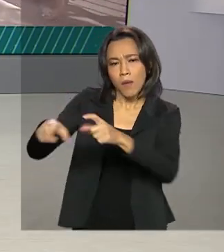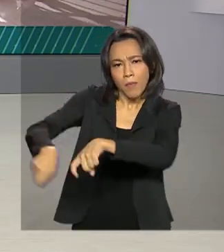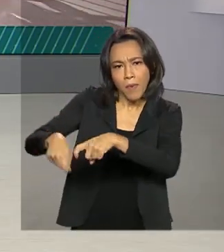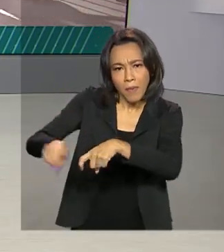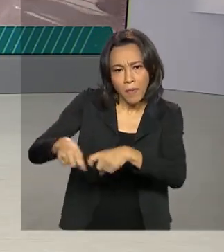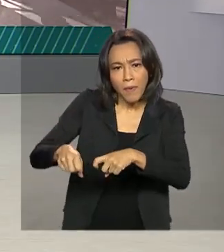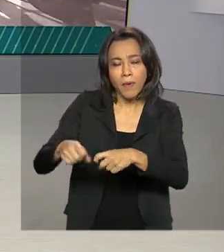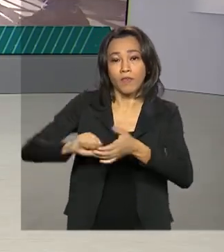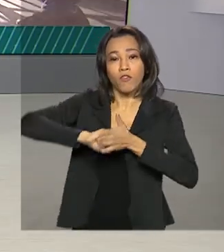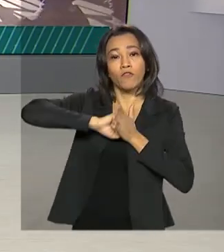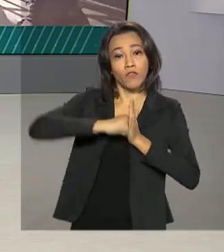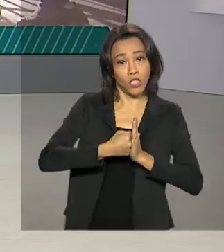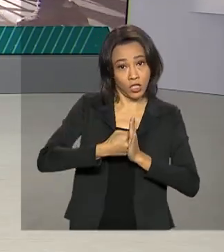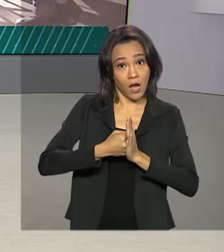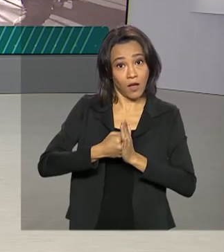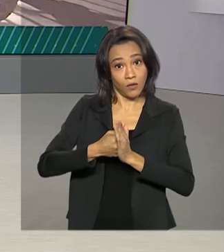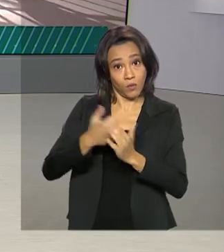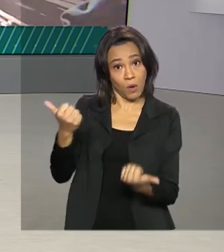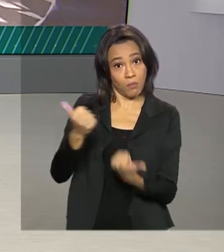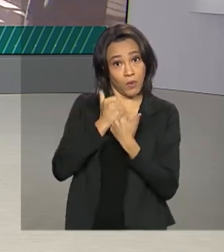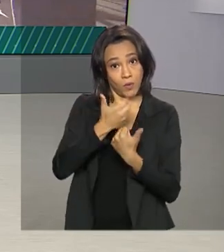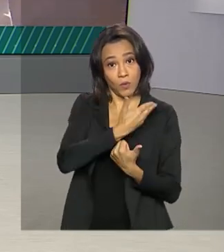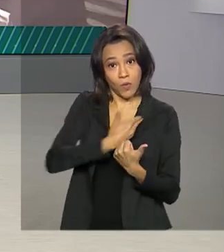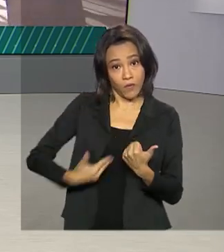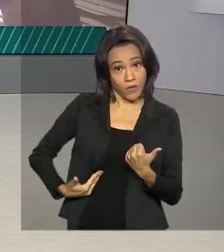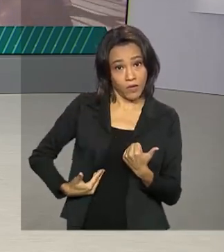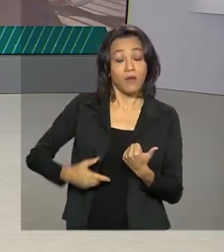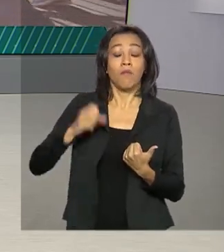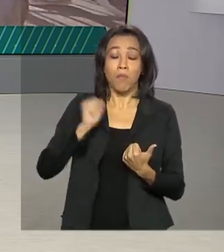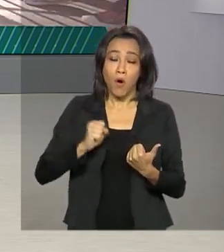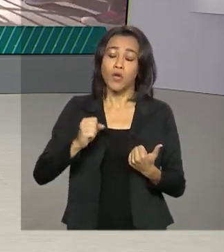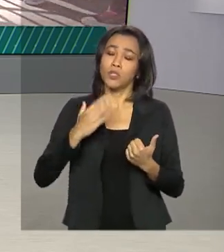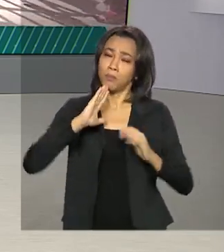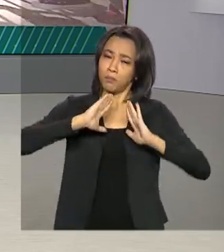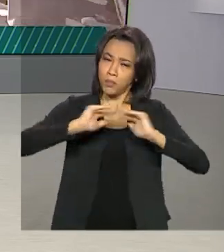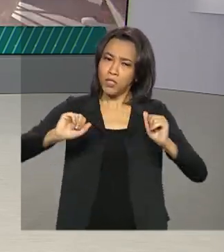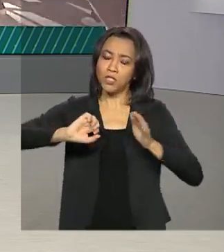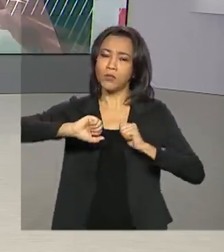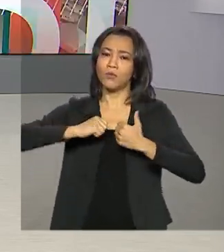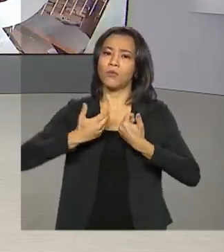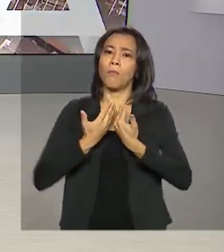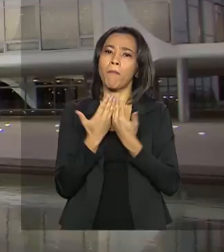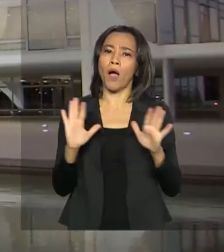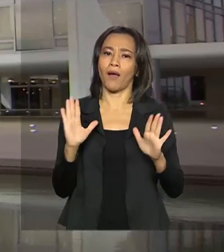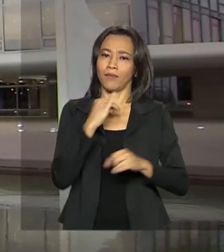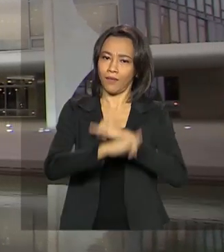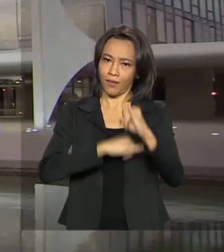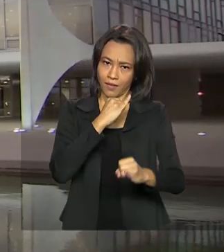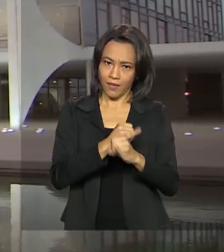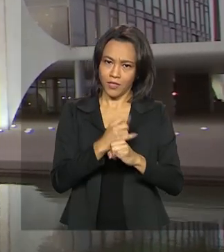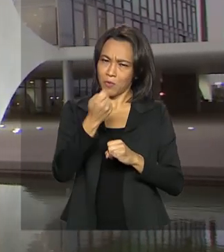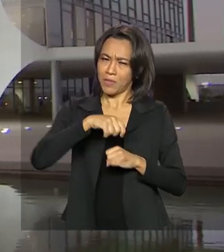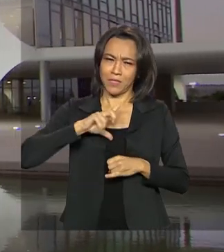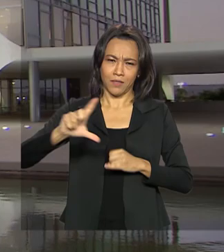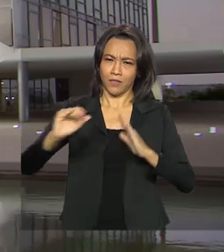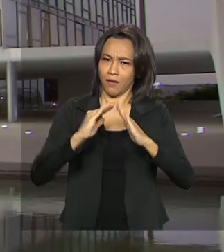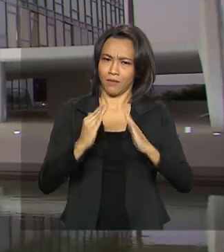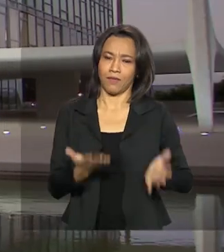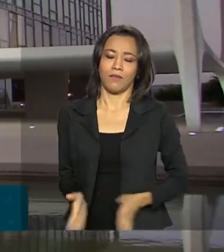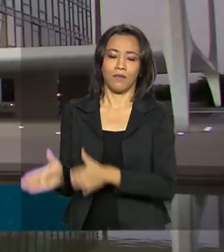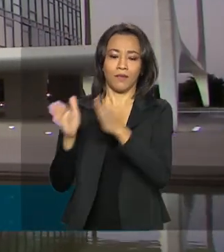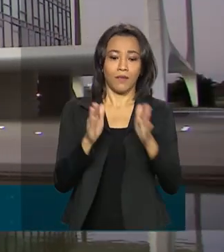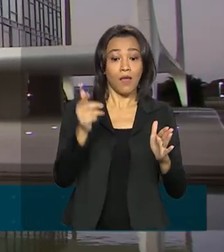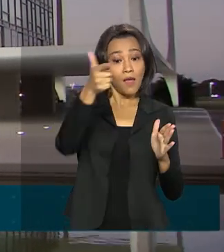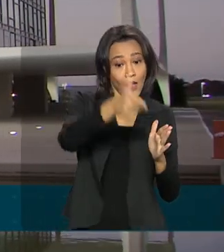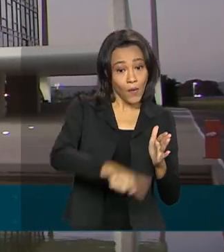safra suspenso já pode pedir o desbloqueio pela internet sem sair de casa. É mais um